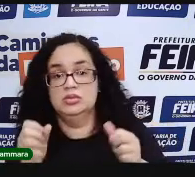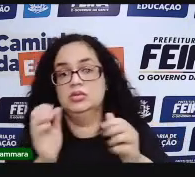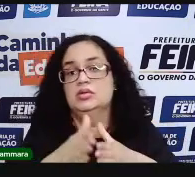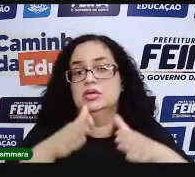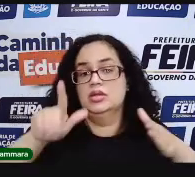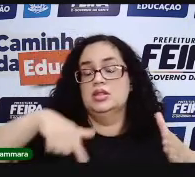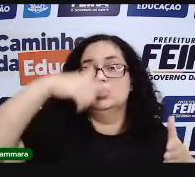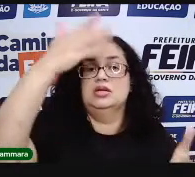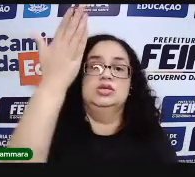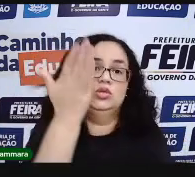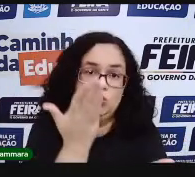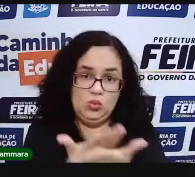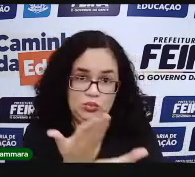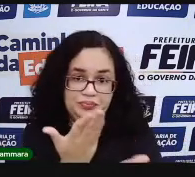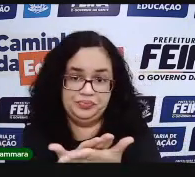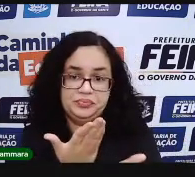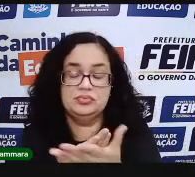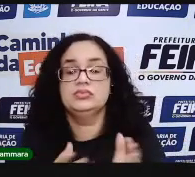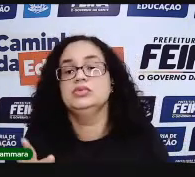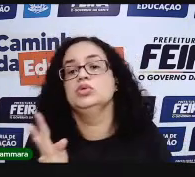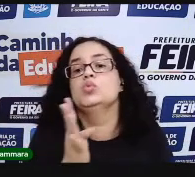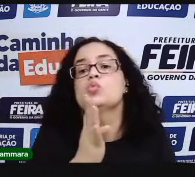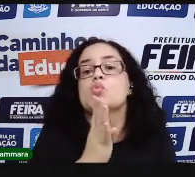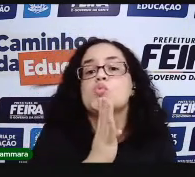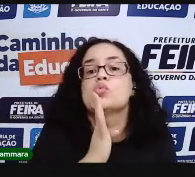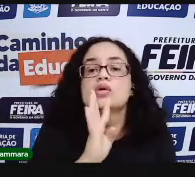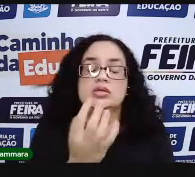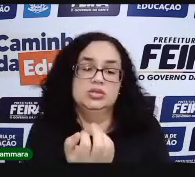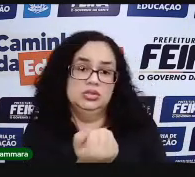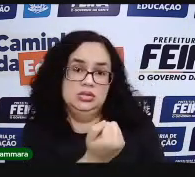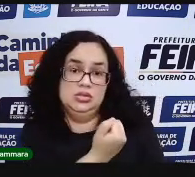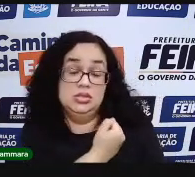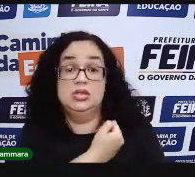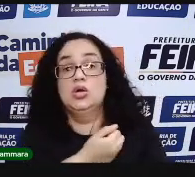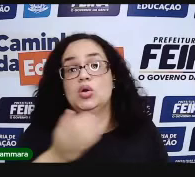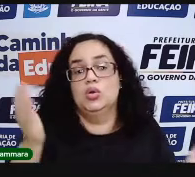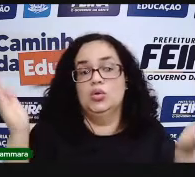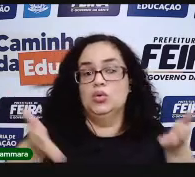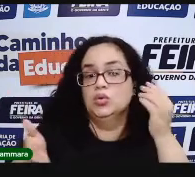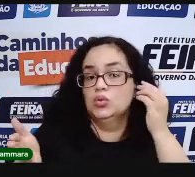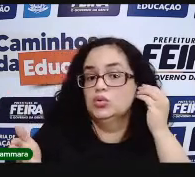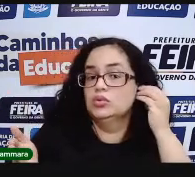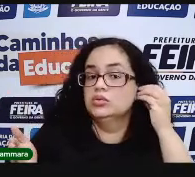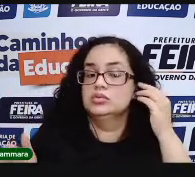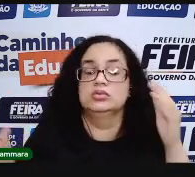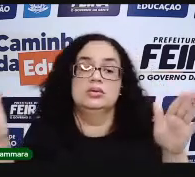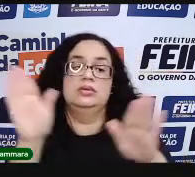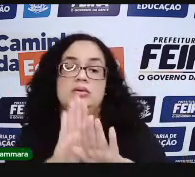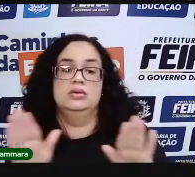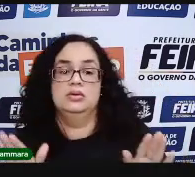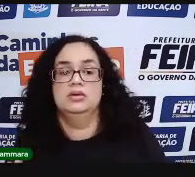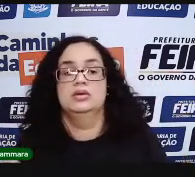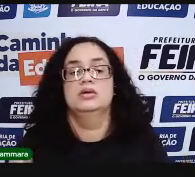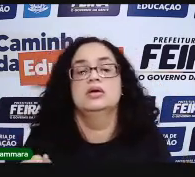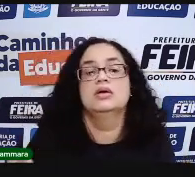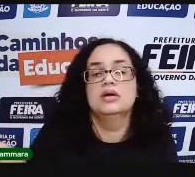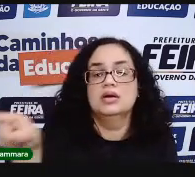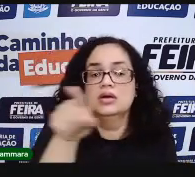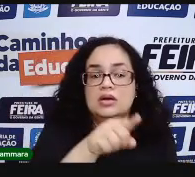ampliar na próxima aula o conhecimento dos números. E hoje eu me despeço de vocês.